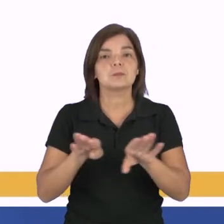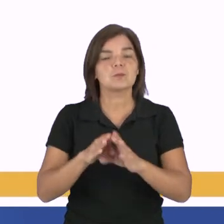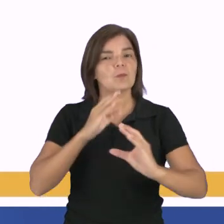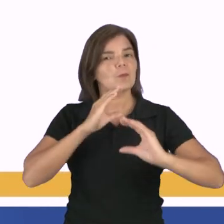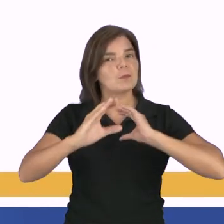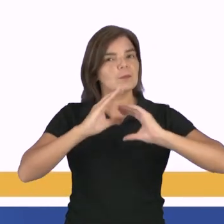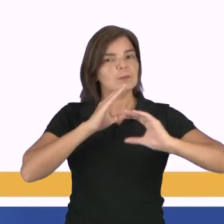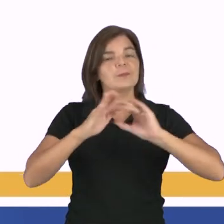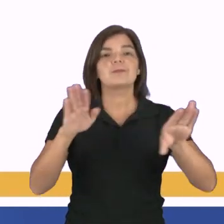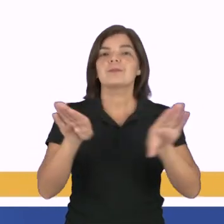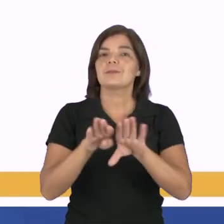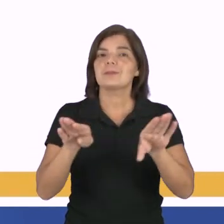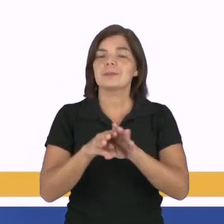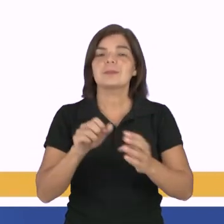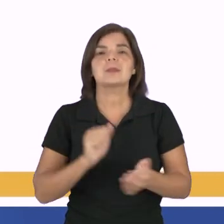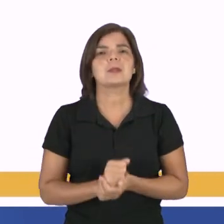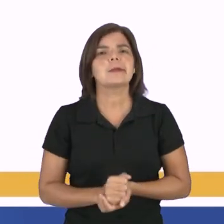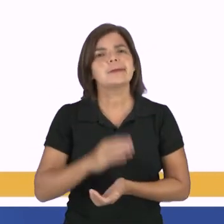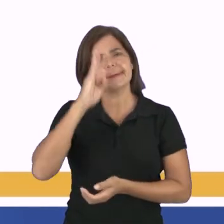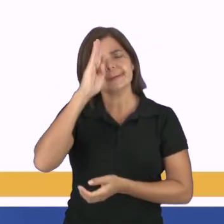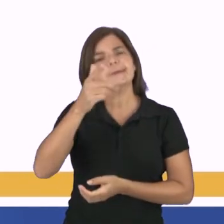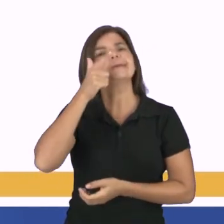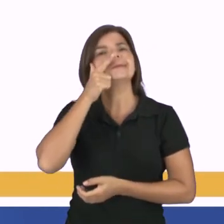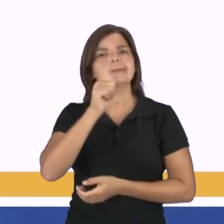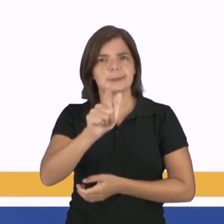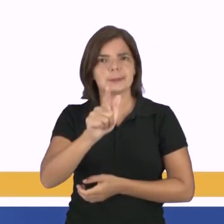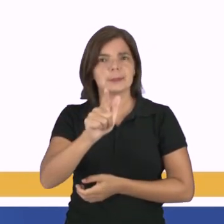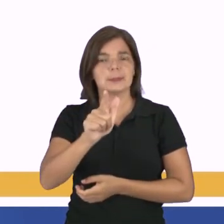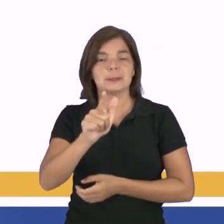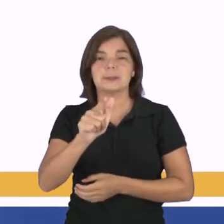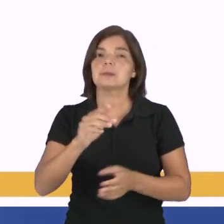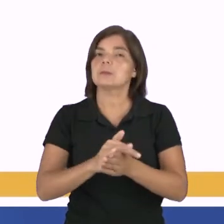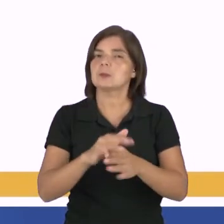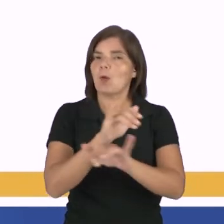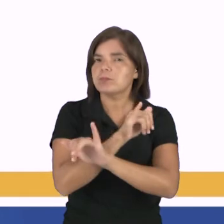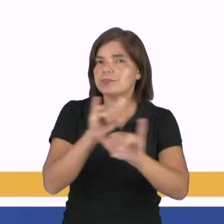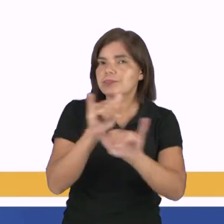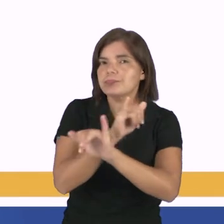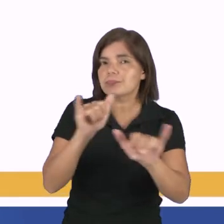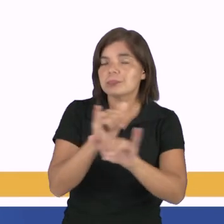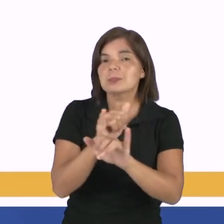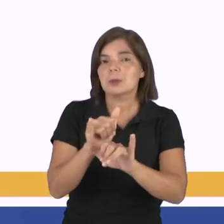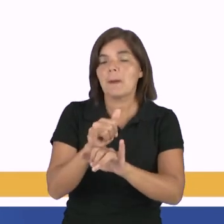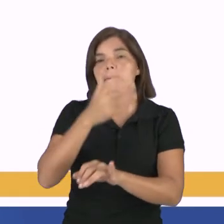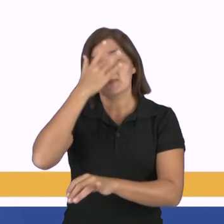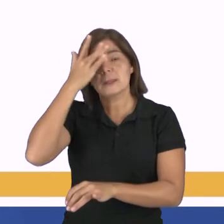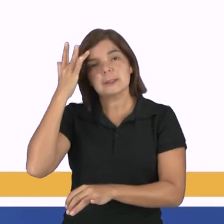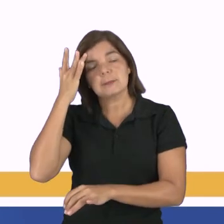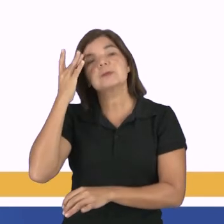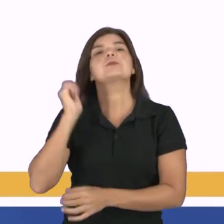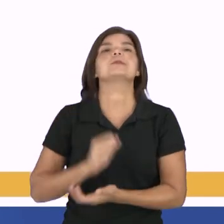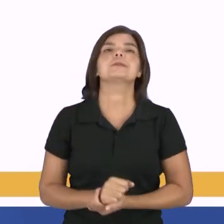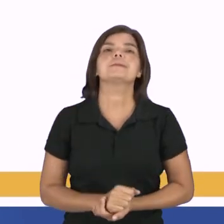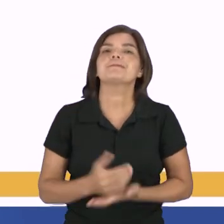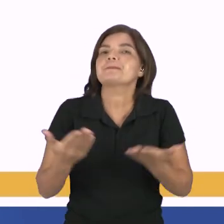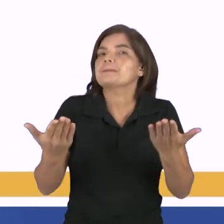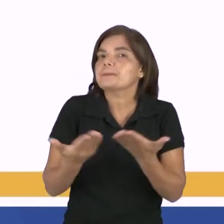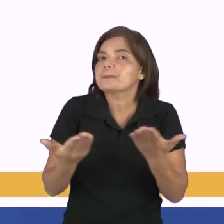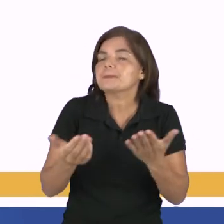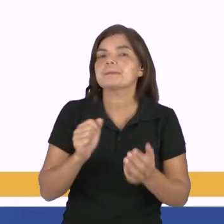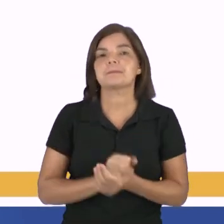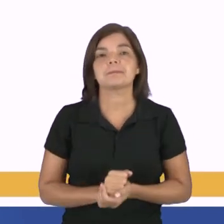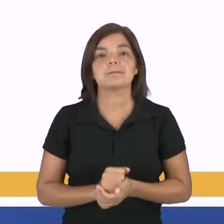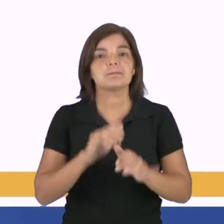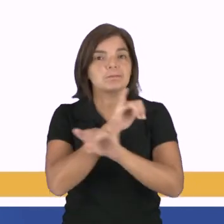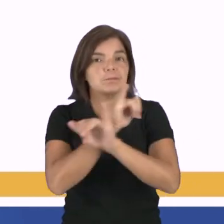comunicar entre si e o comando conseguir mandar suas informações para os seus comandados. Muito bem. A